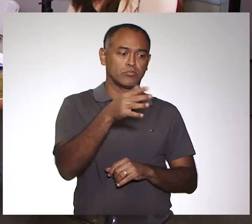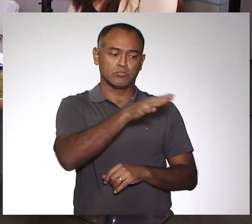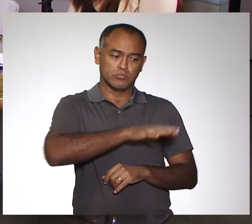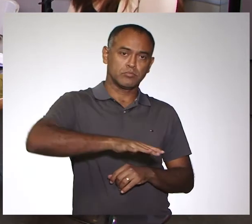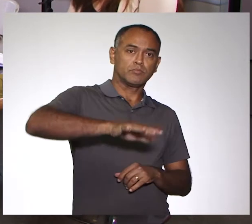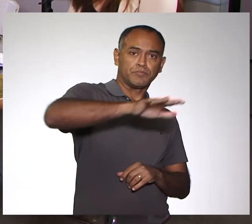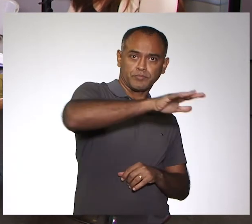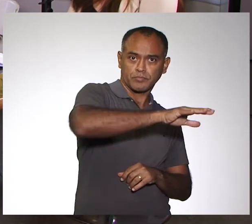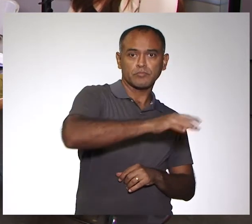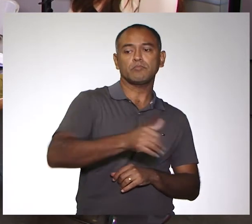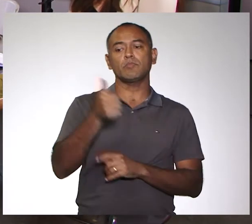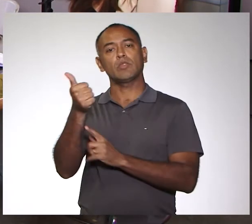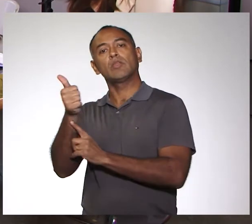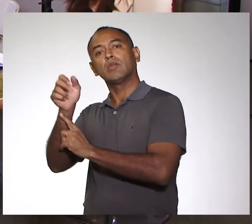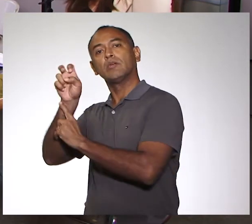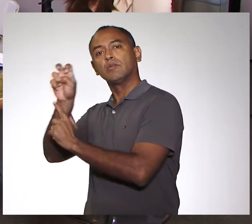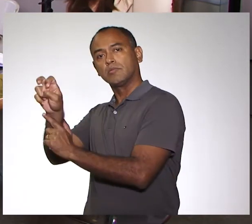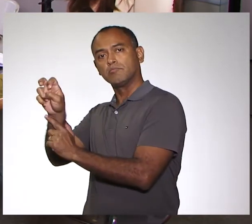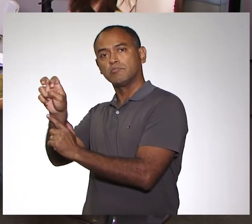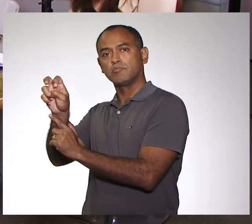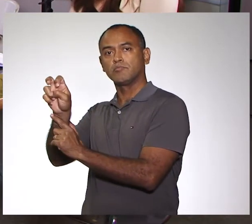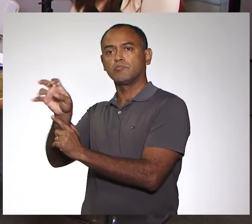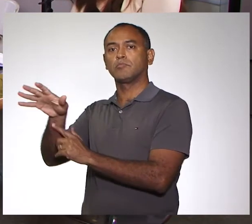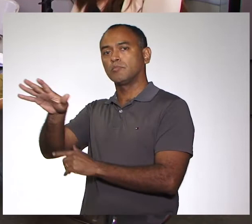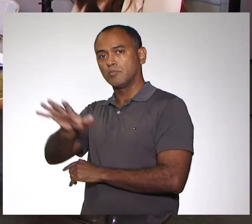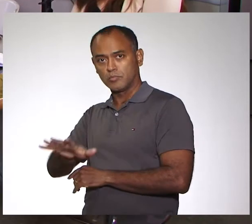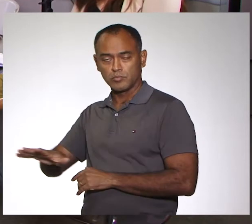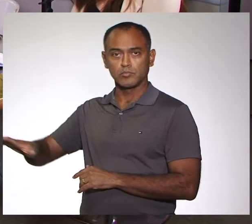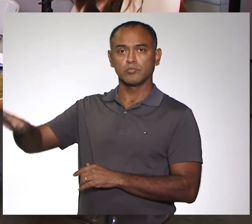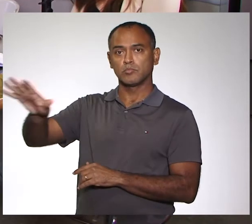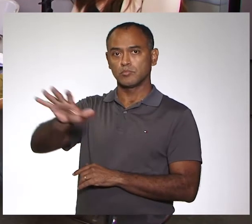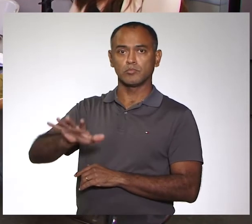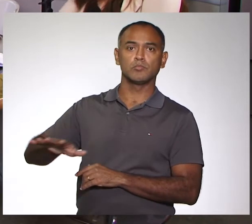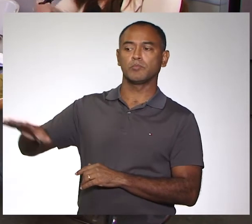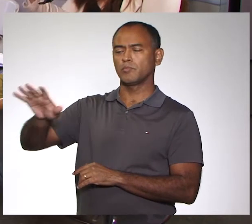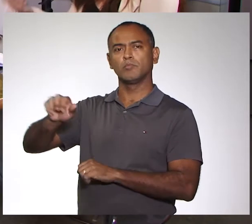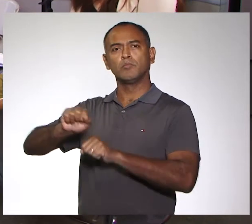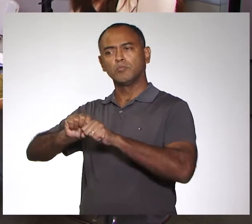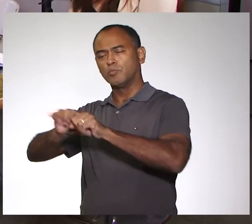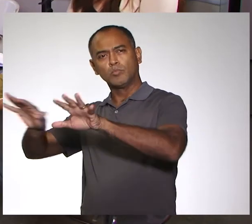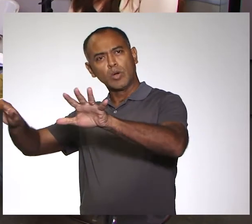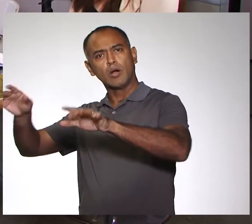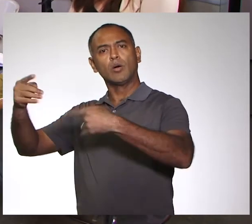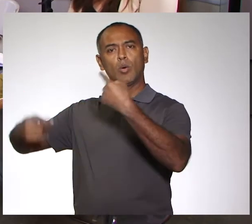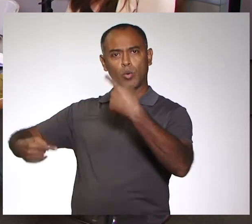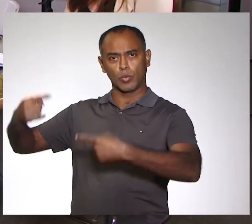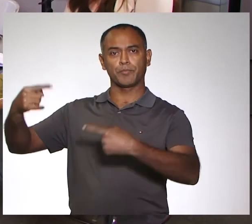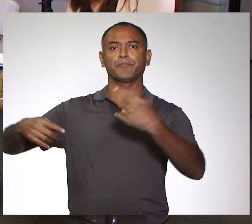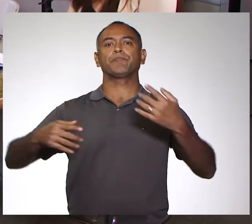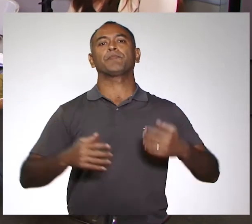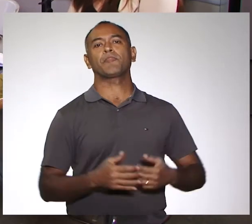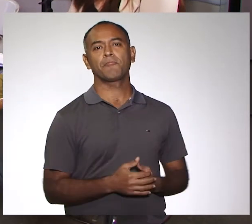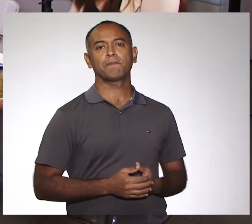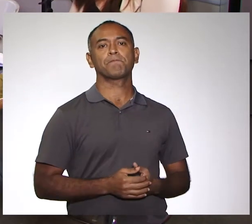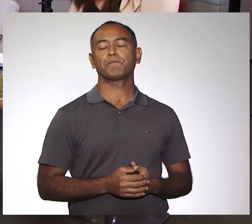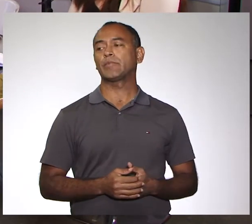para ações afirmativas e 15 vagas para os de ampla concorrência.